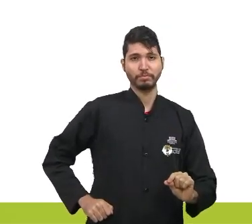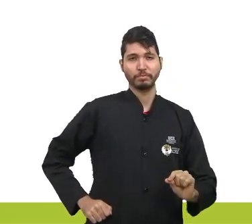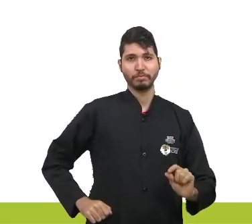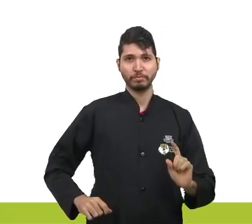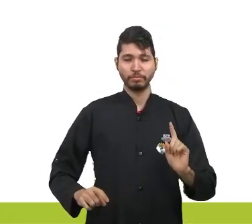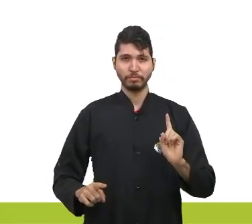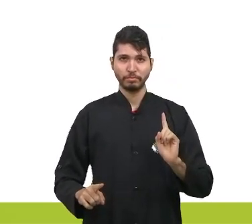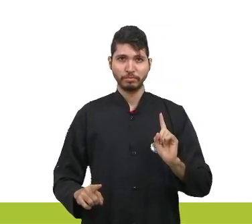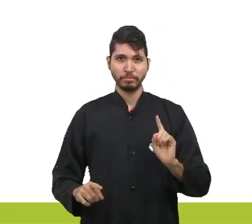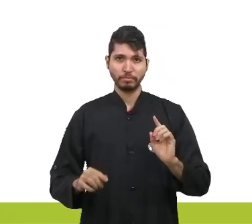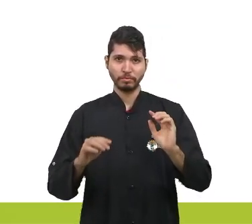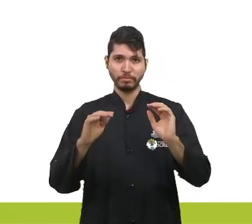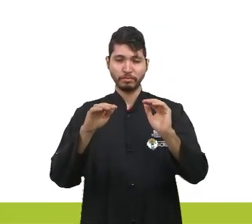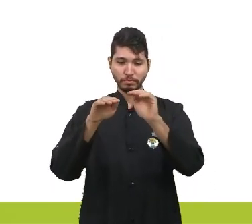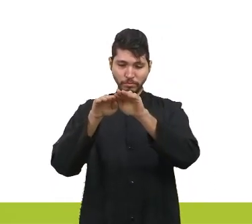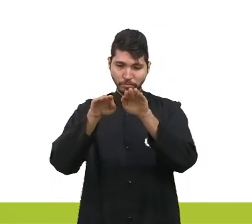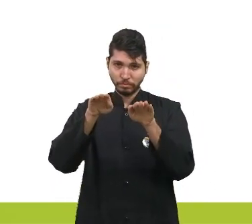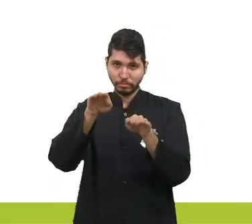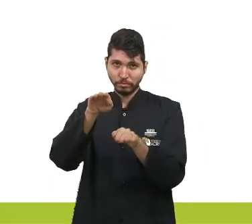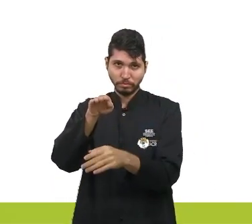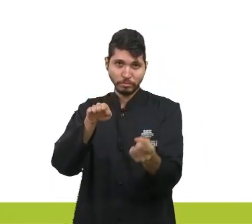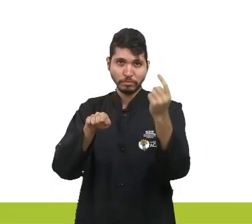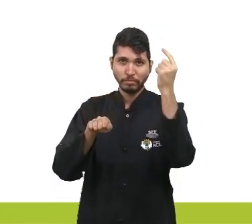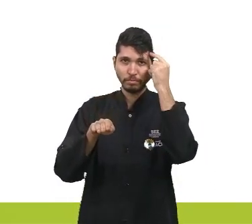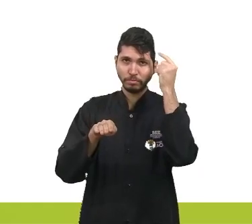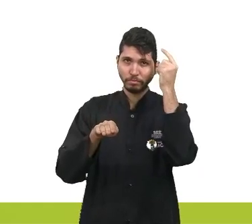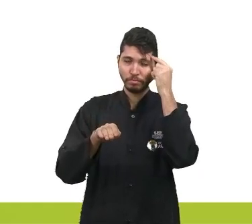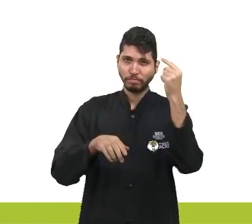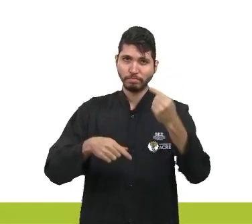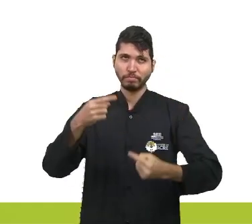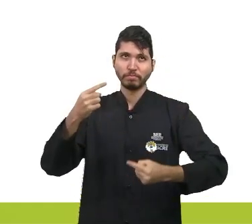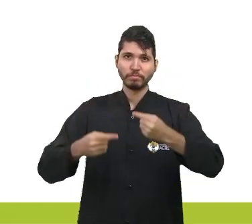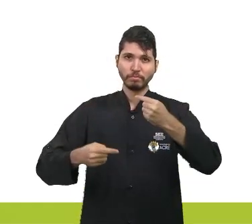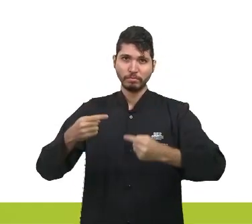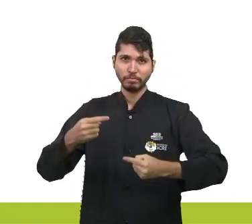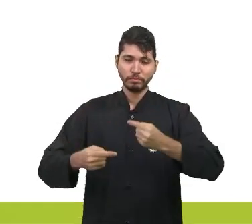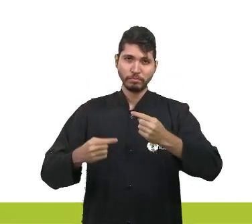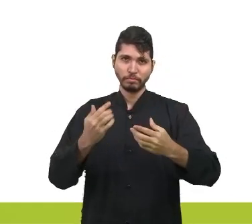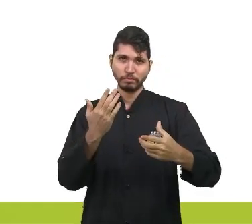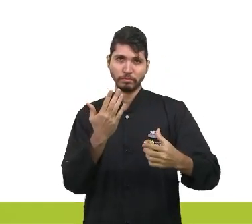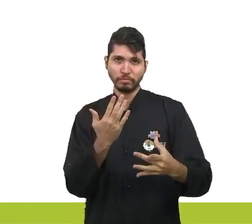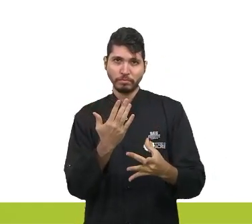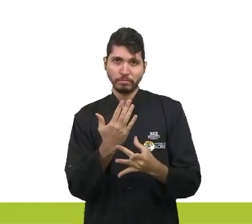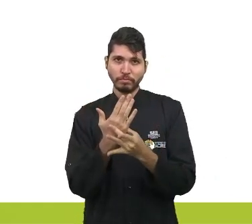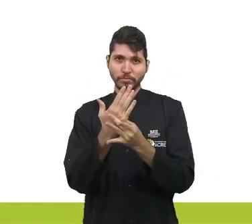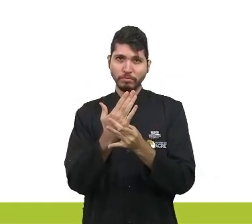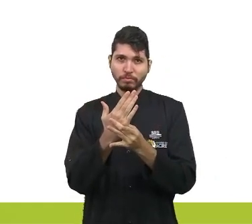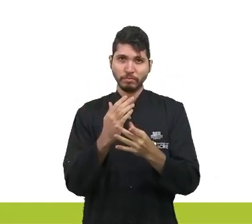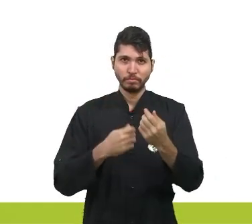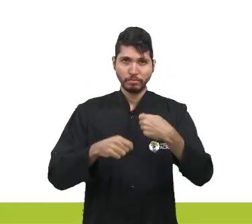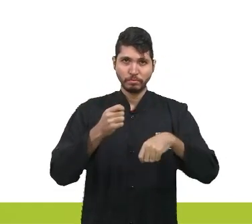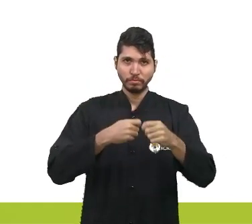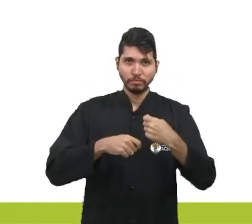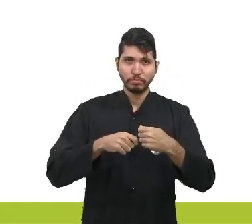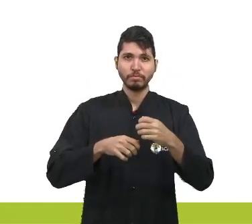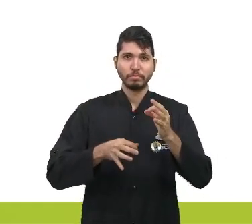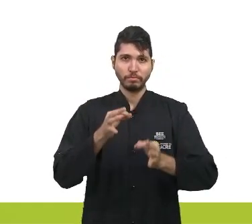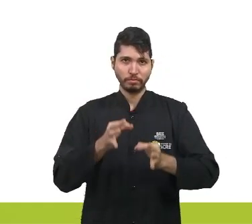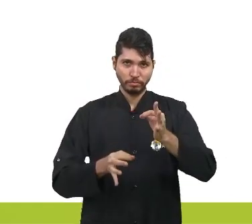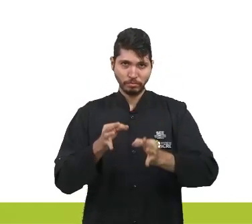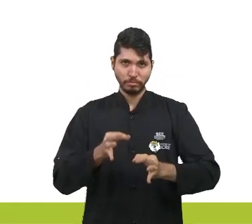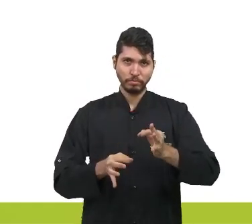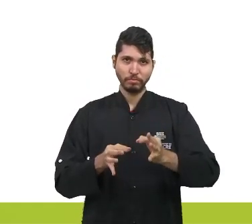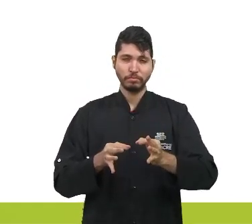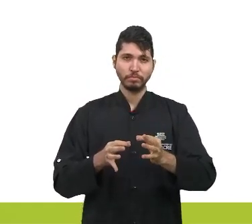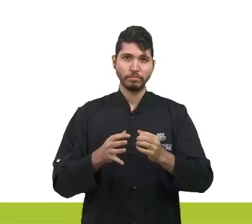subordinado ao espírito político e de realismo econômico e jurídico, que aqui,